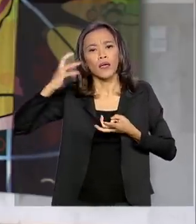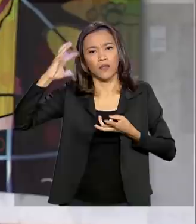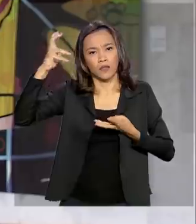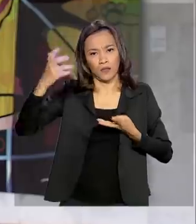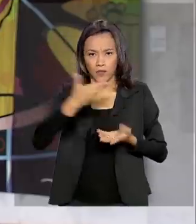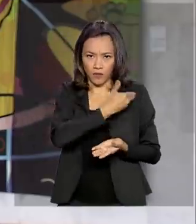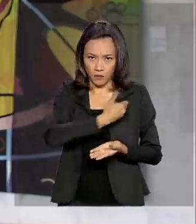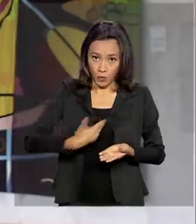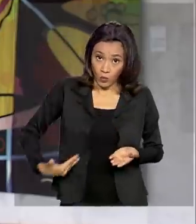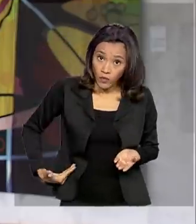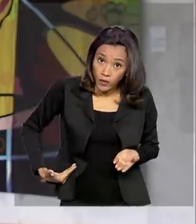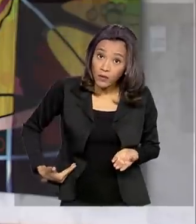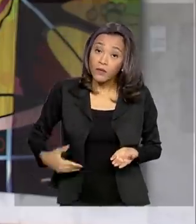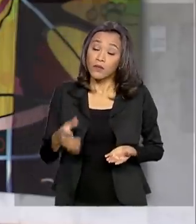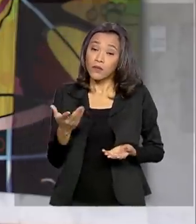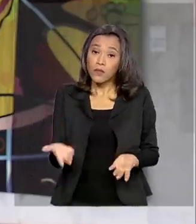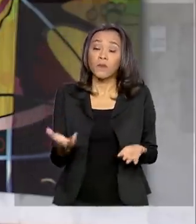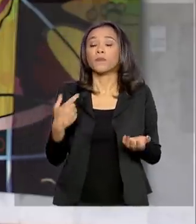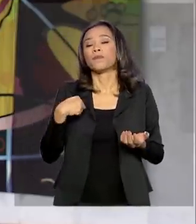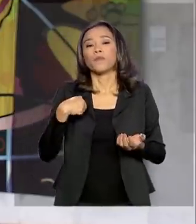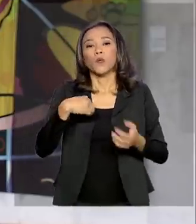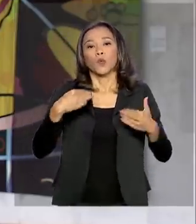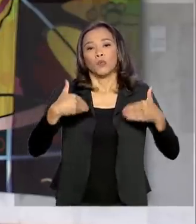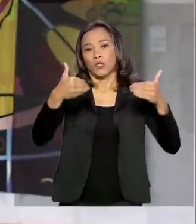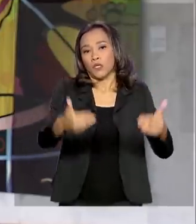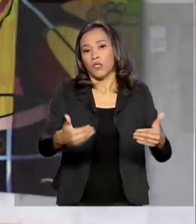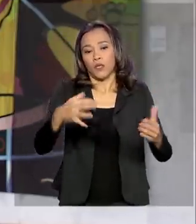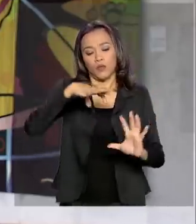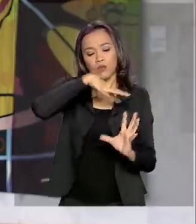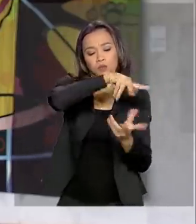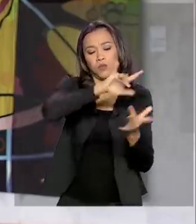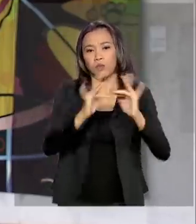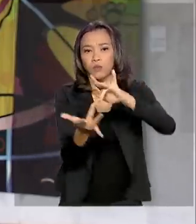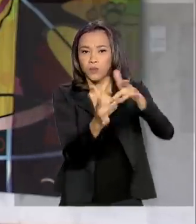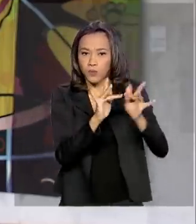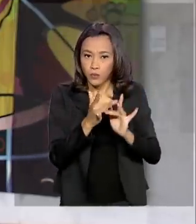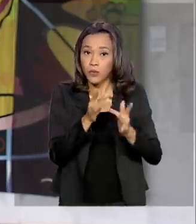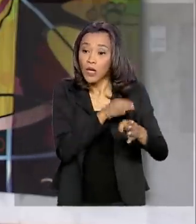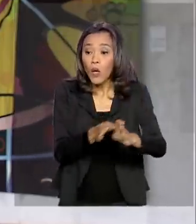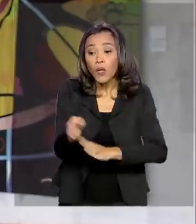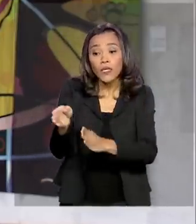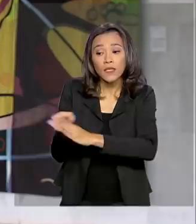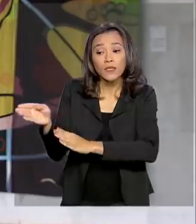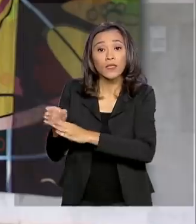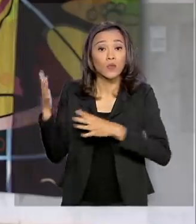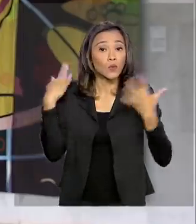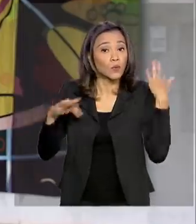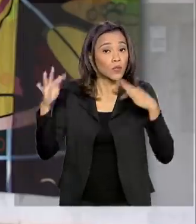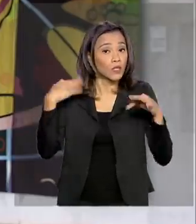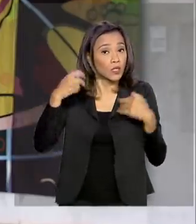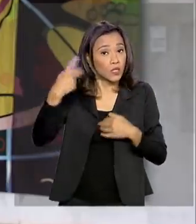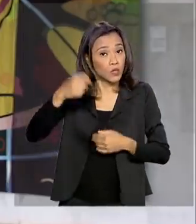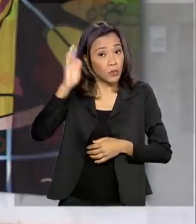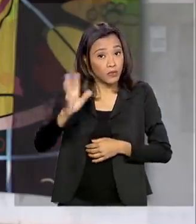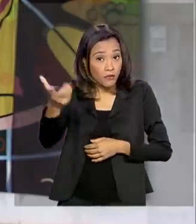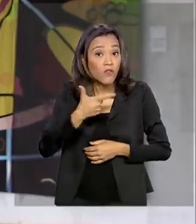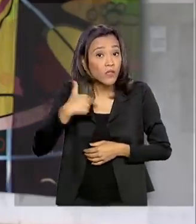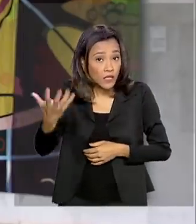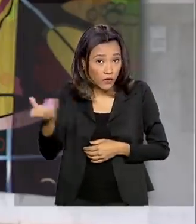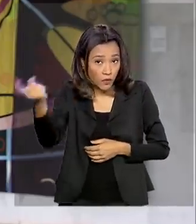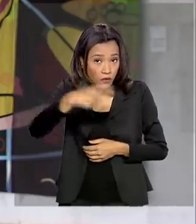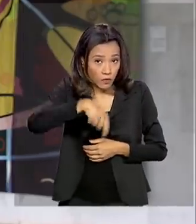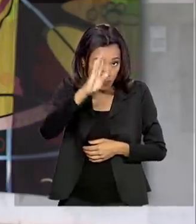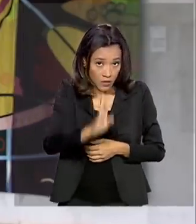governo. O Ministério das Relações Exteriores está auxiliando turistas brasileiros que desejam retornar ao país.